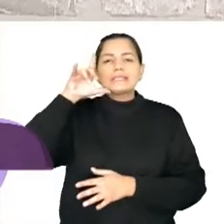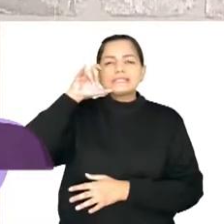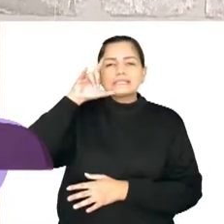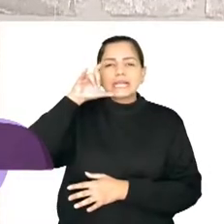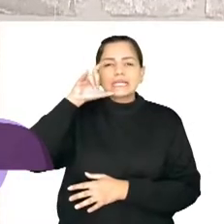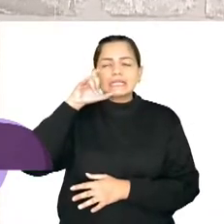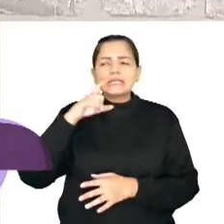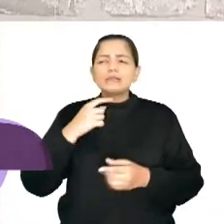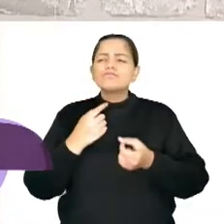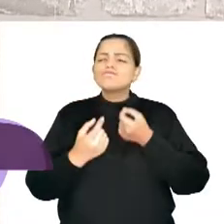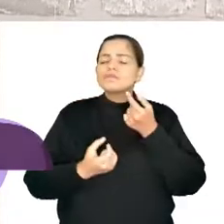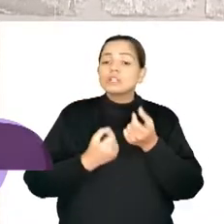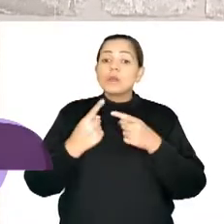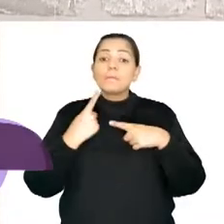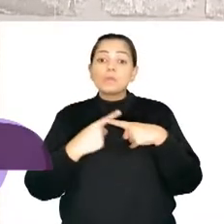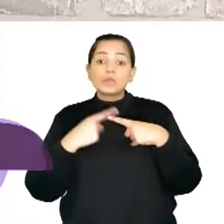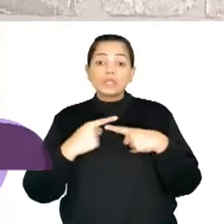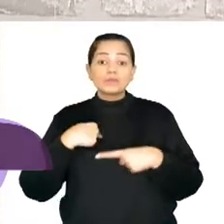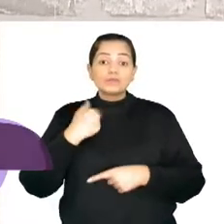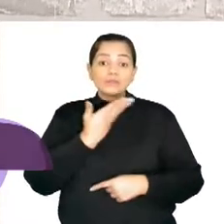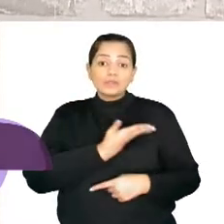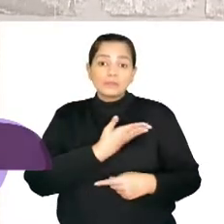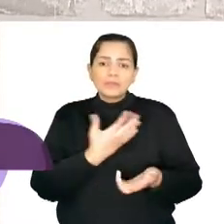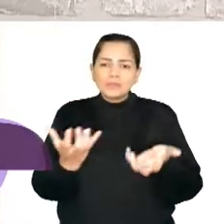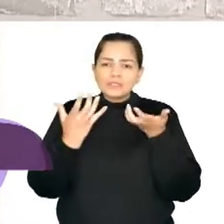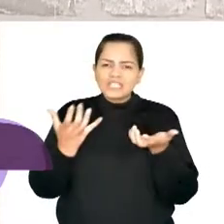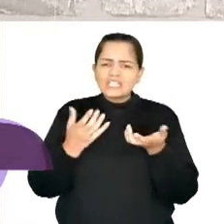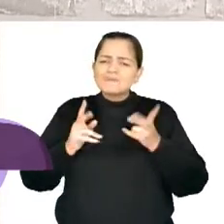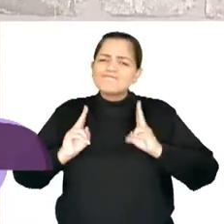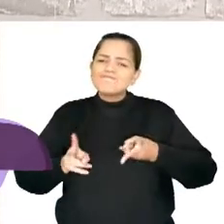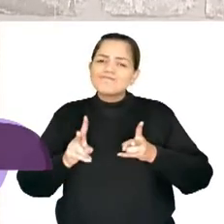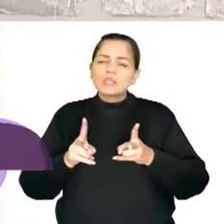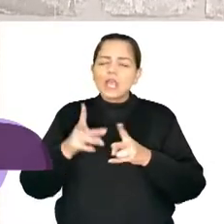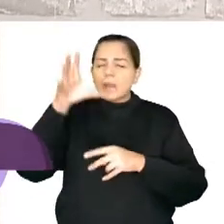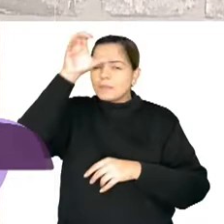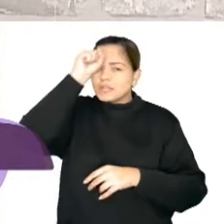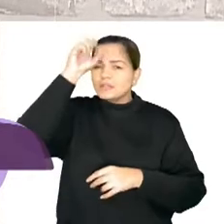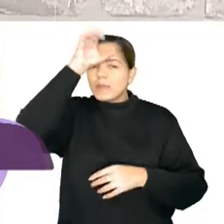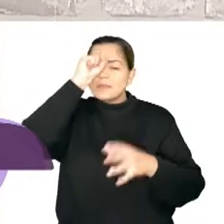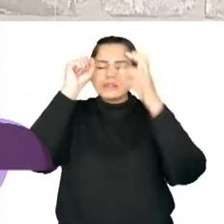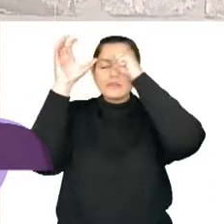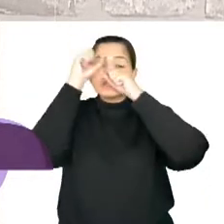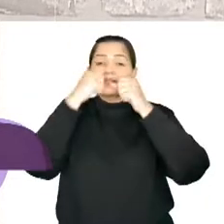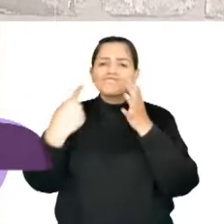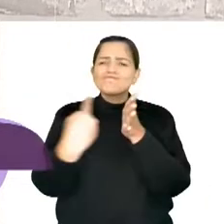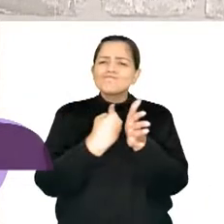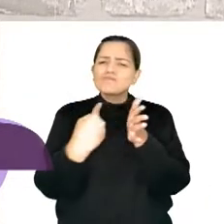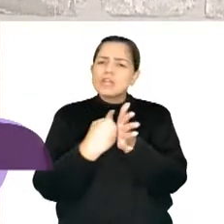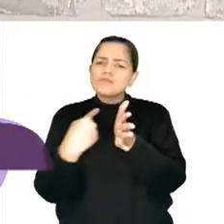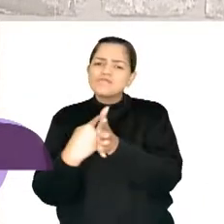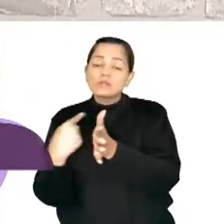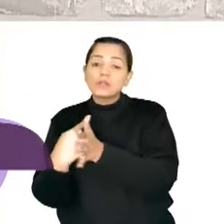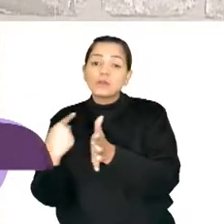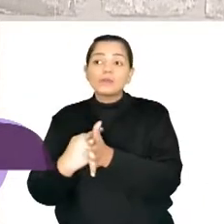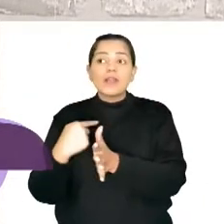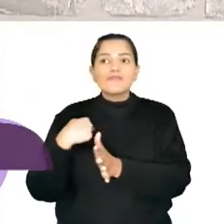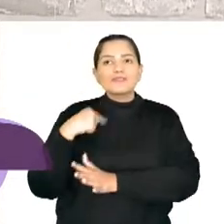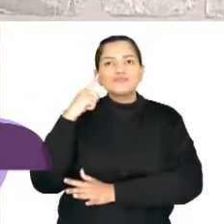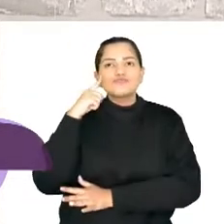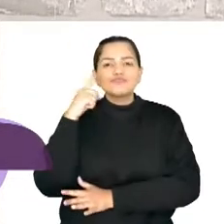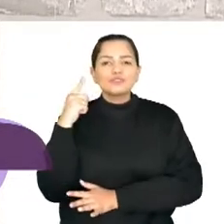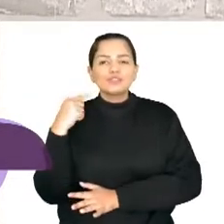surgiu mesmo essa ideia, porque os meus amigos, eles queriam sempre aprender uma coisinha ou outra e eles me perguntavam muito,